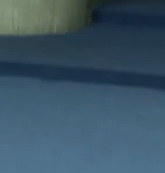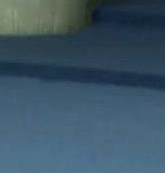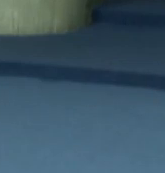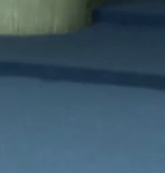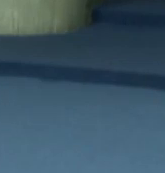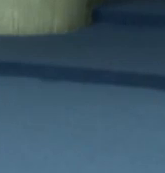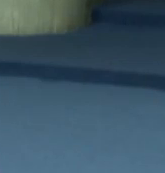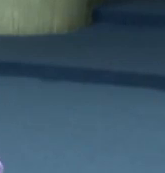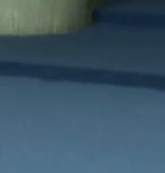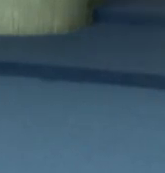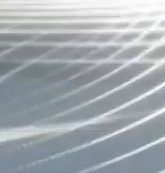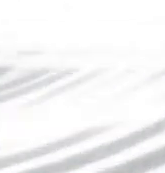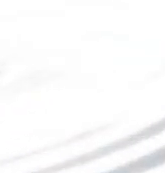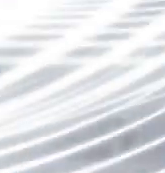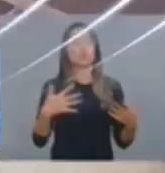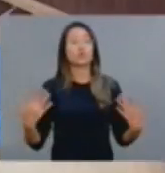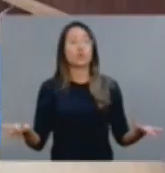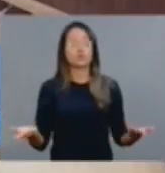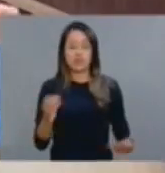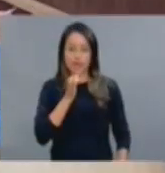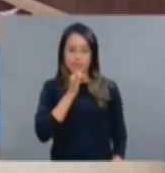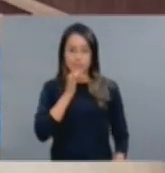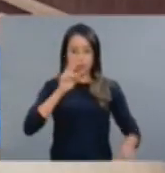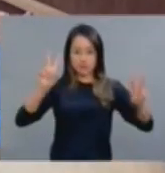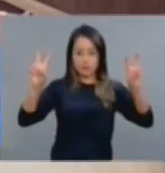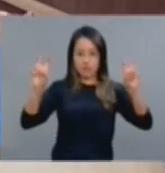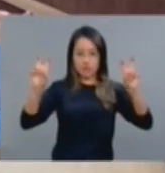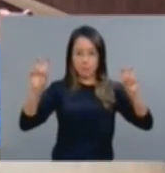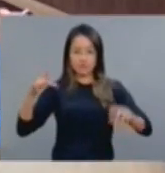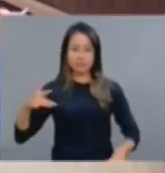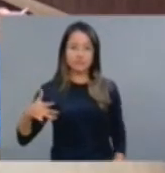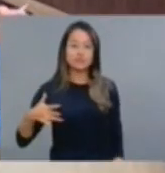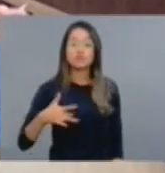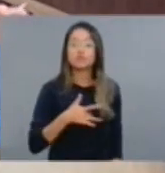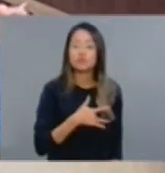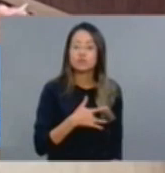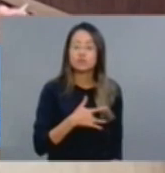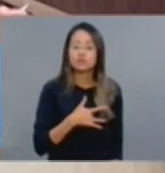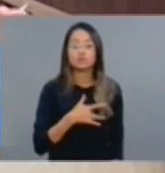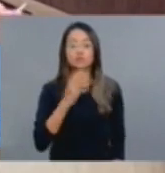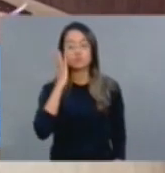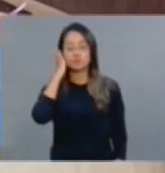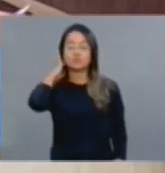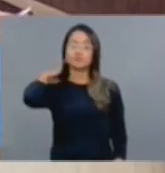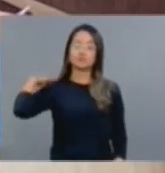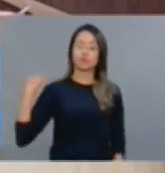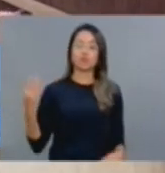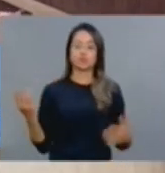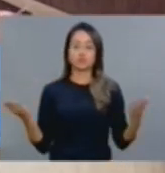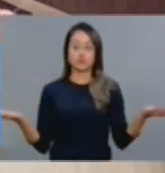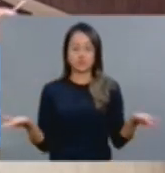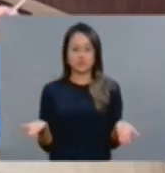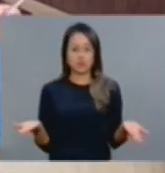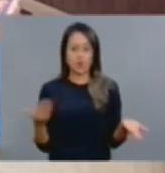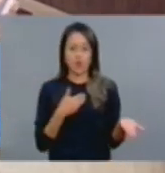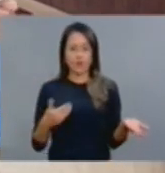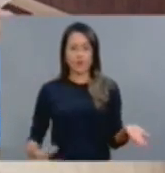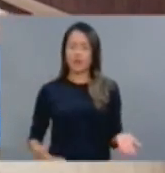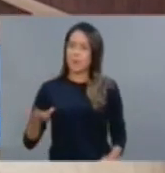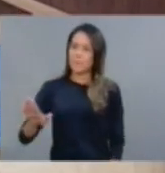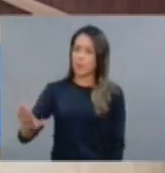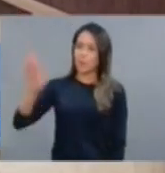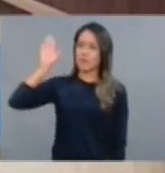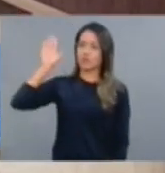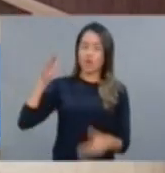base governista responderam. Na saúde. O governador Camilo prometeu abrir uma